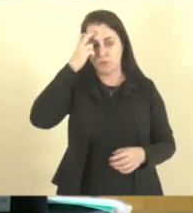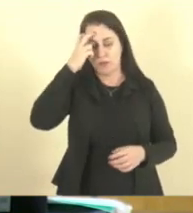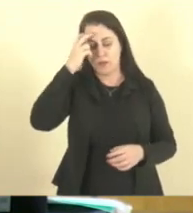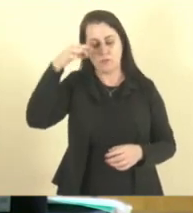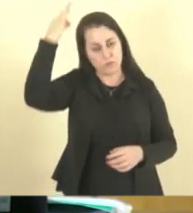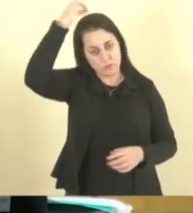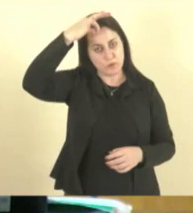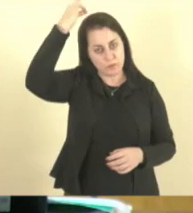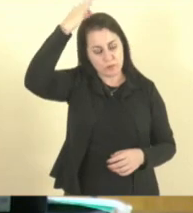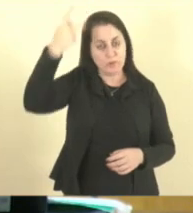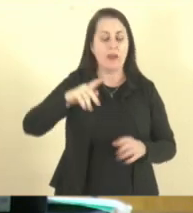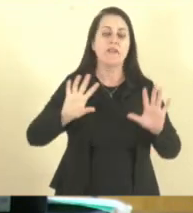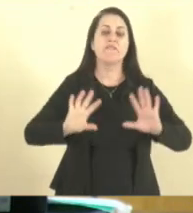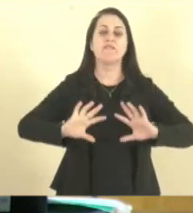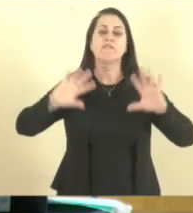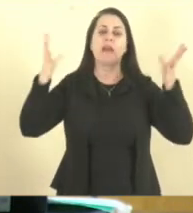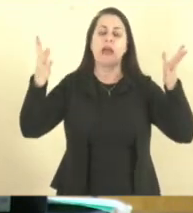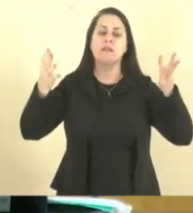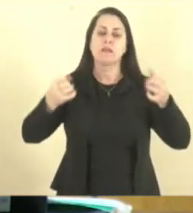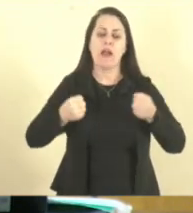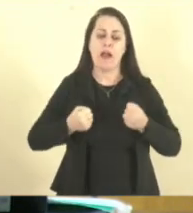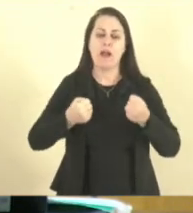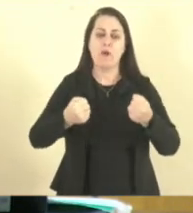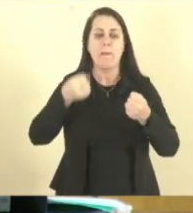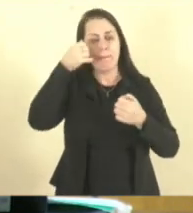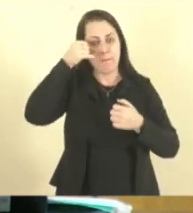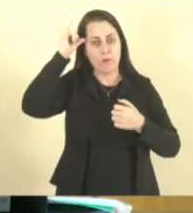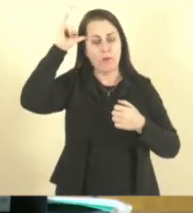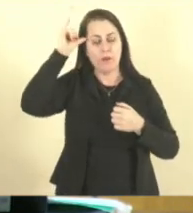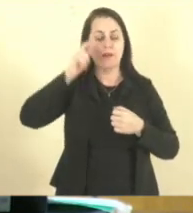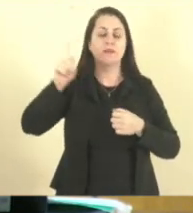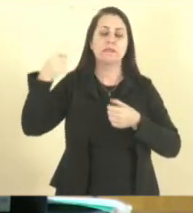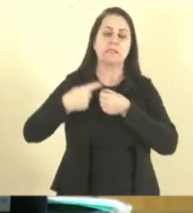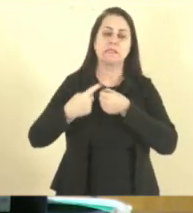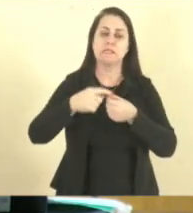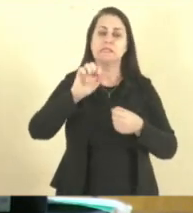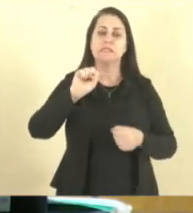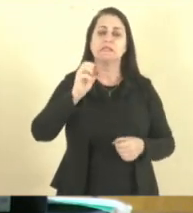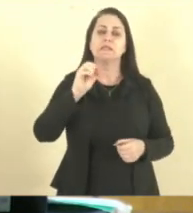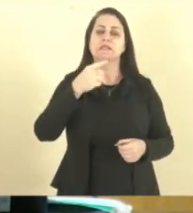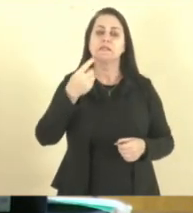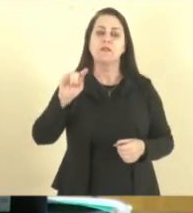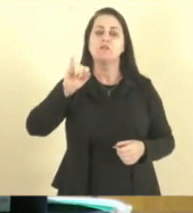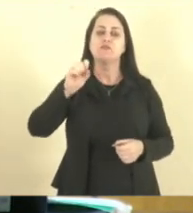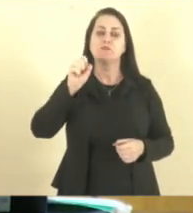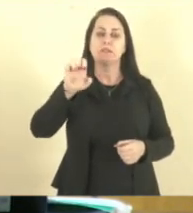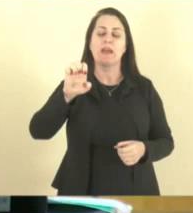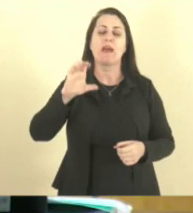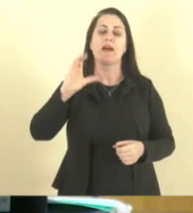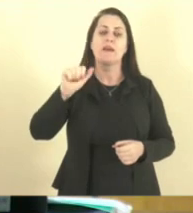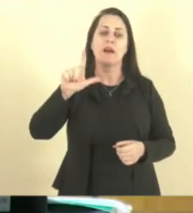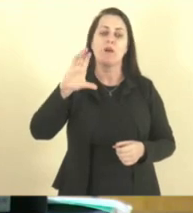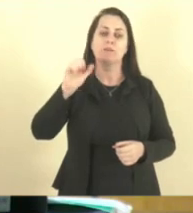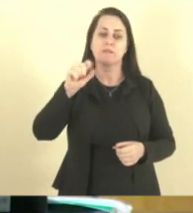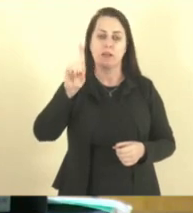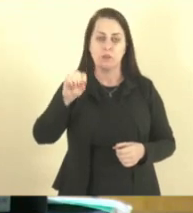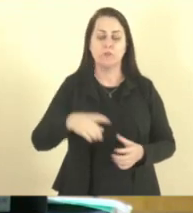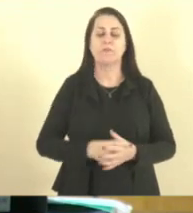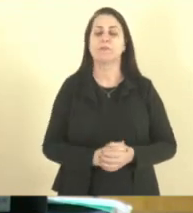Estado do Espírito Santo a festa do carro de boi de São José do Calçado. Também já está vencido na comissão o prazo,